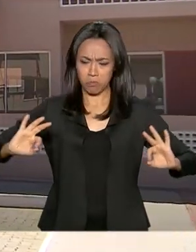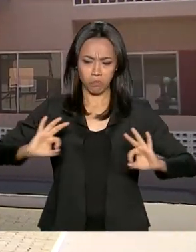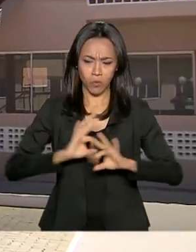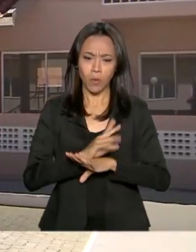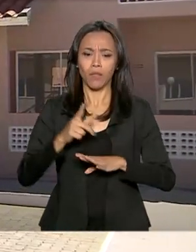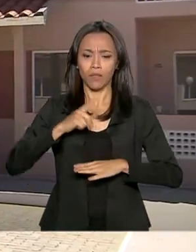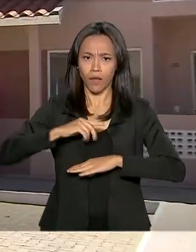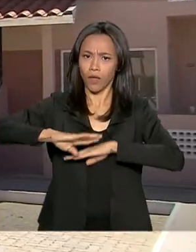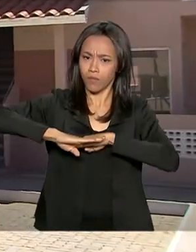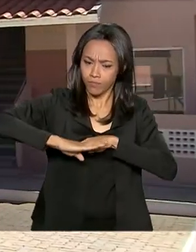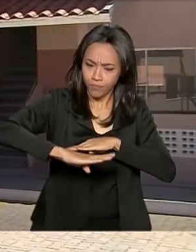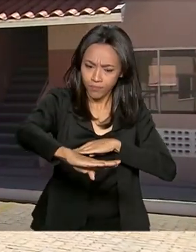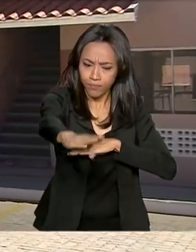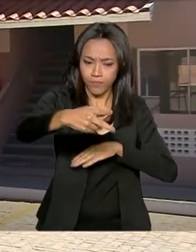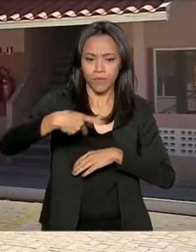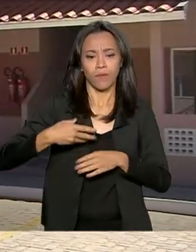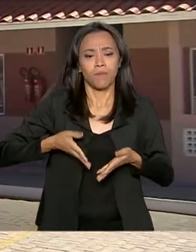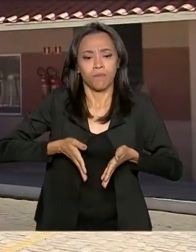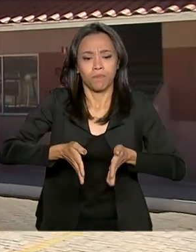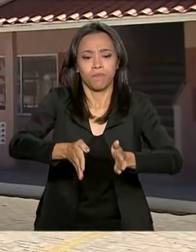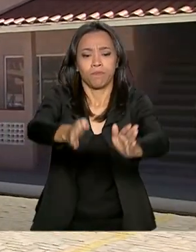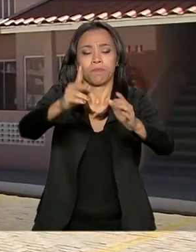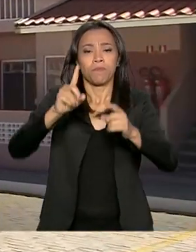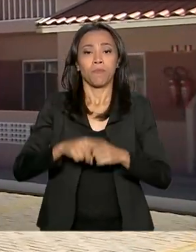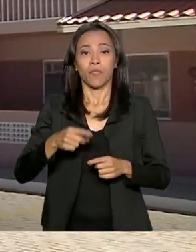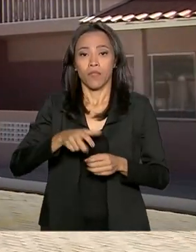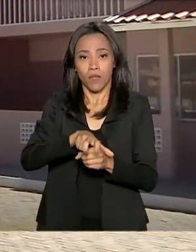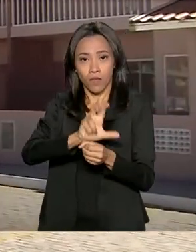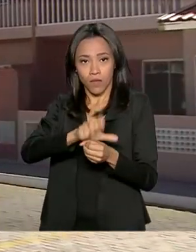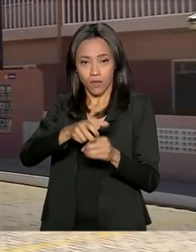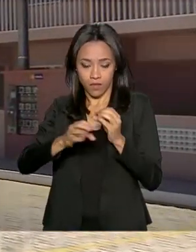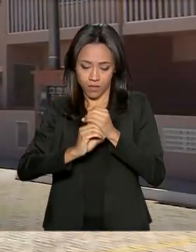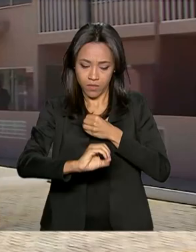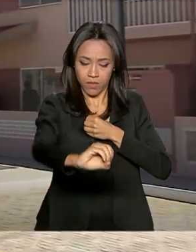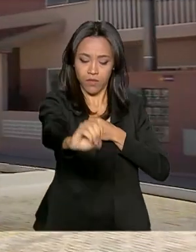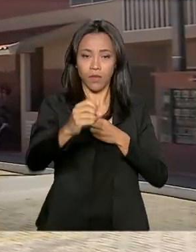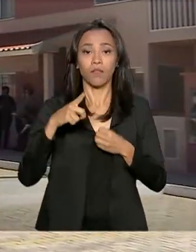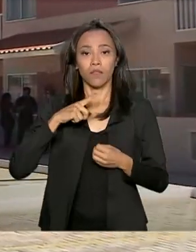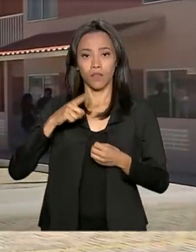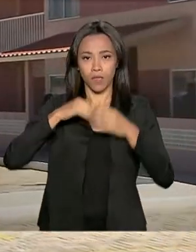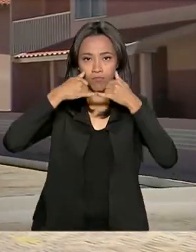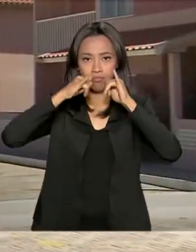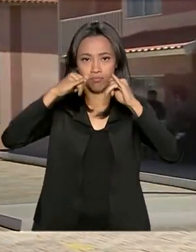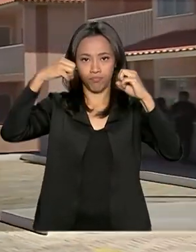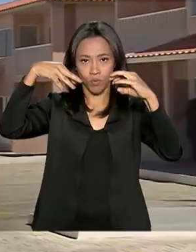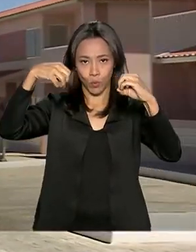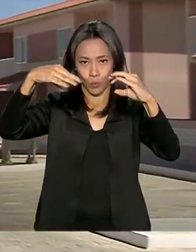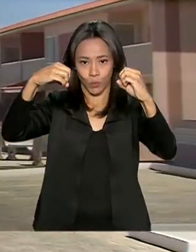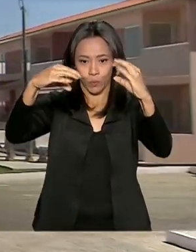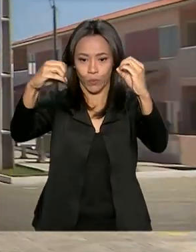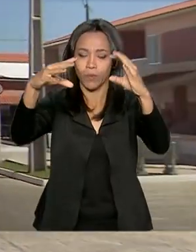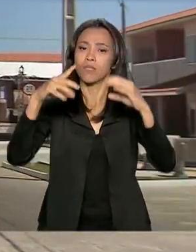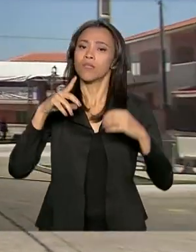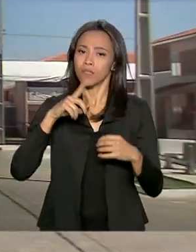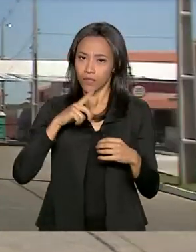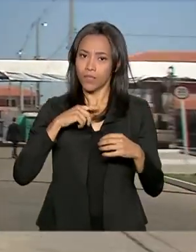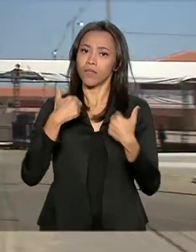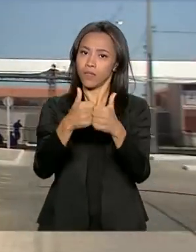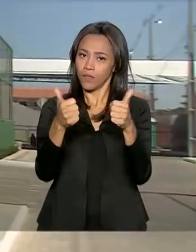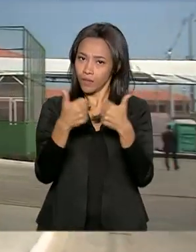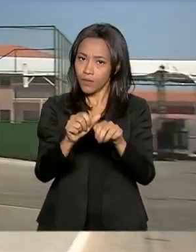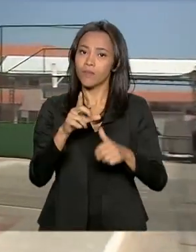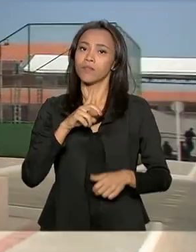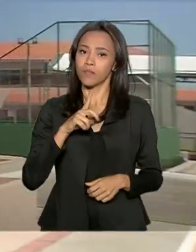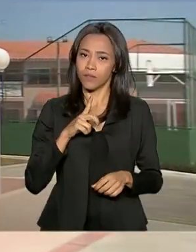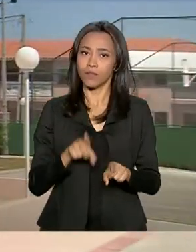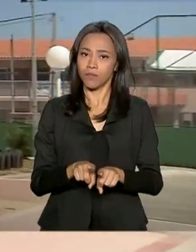asfalto, redes de água e esgoto, energia elétrica e acesso ao transporte público. E além